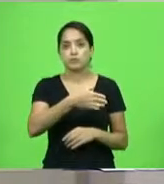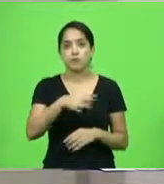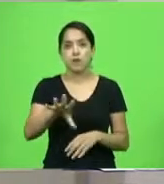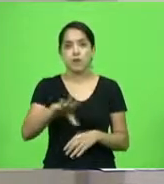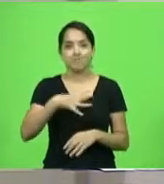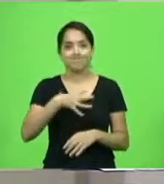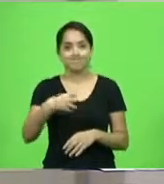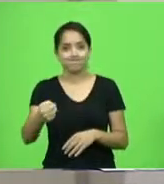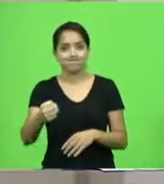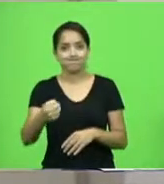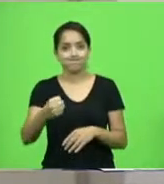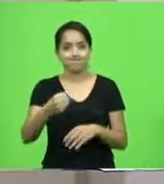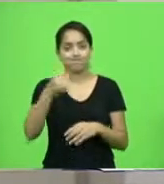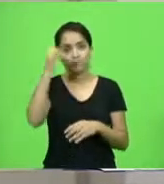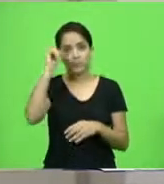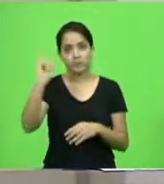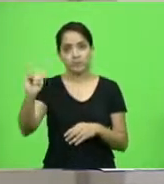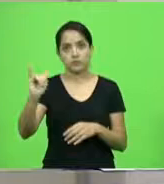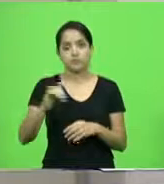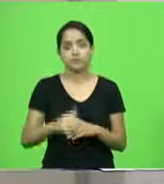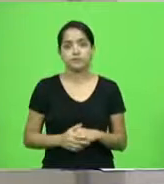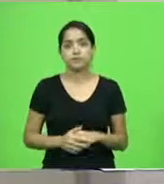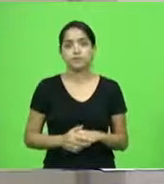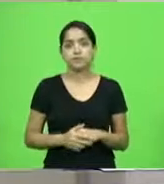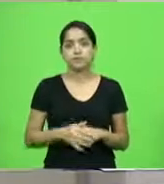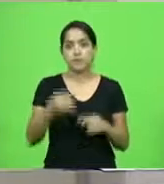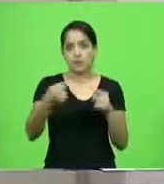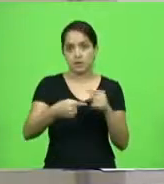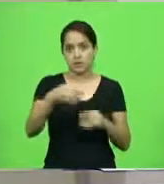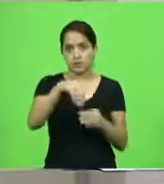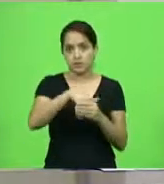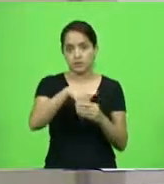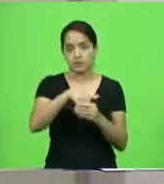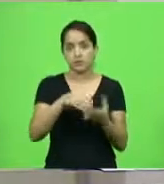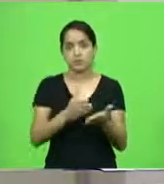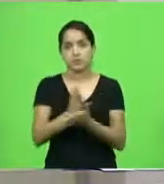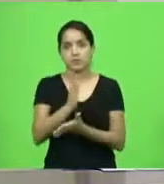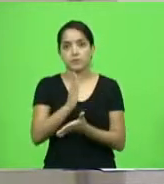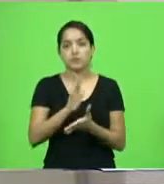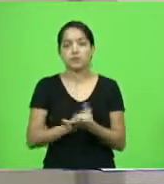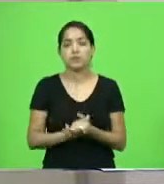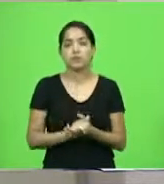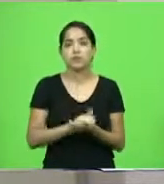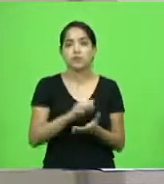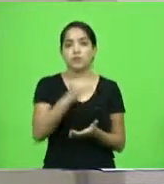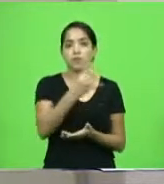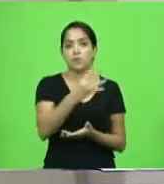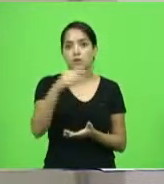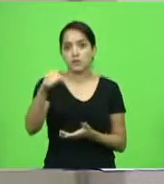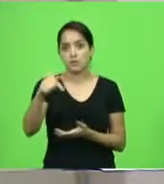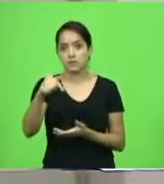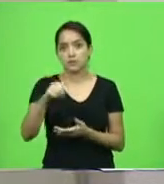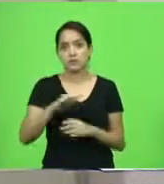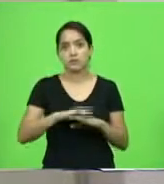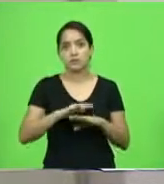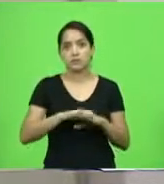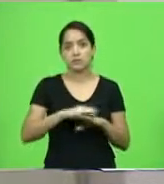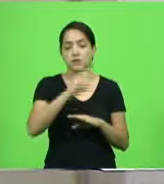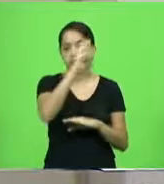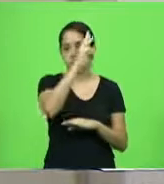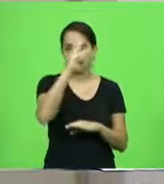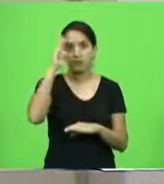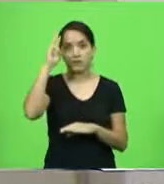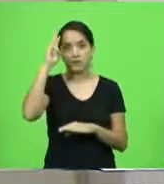vida. Em discussão, em votação, aprovado. Moção 47, deputado Volney Weber,